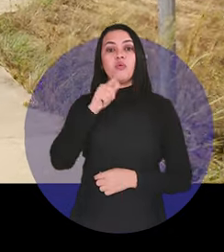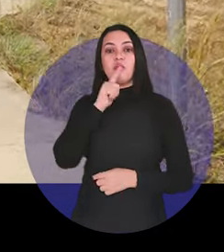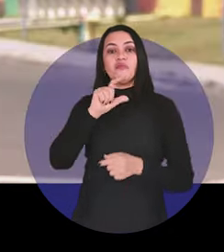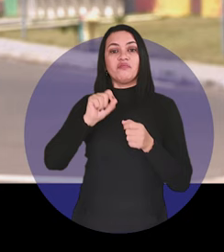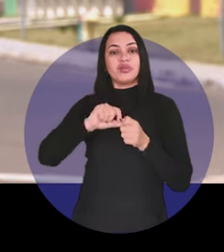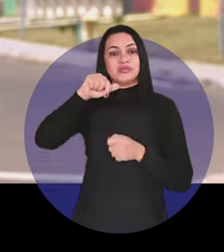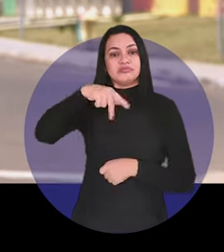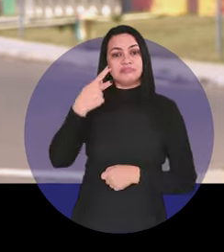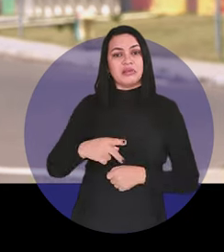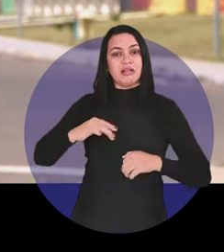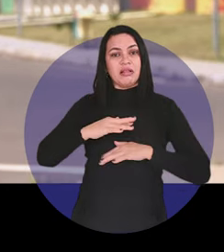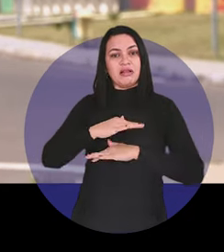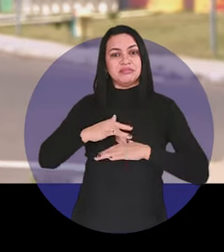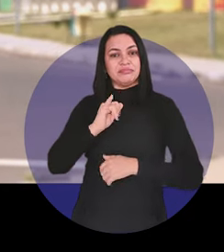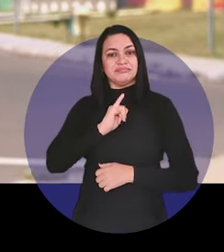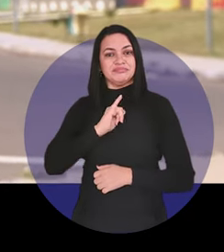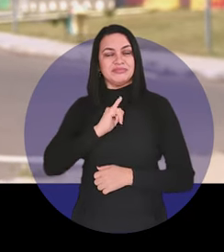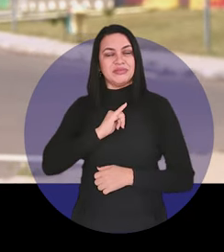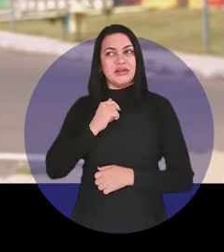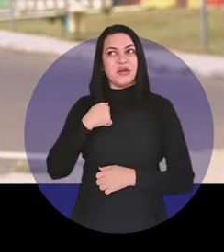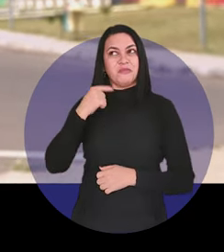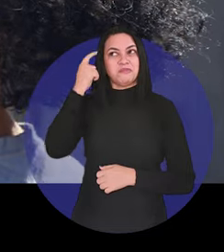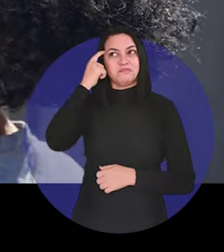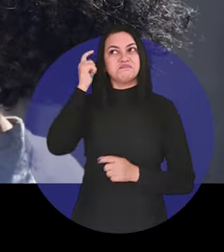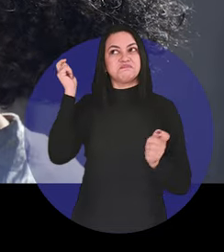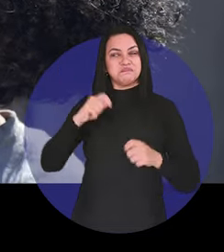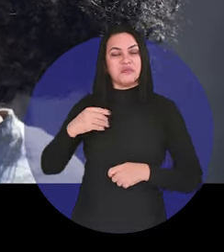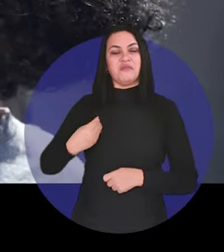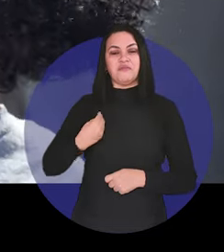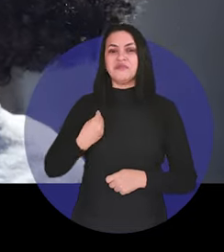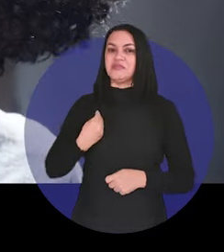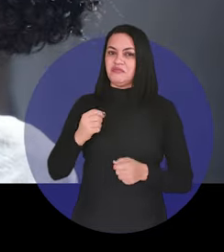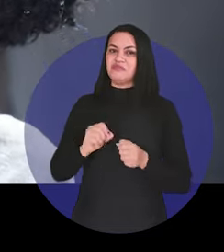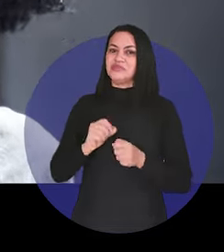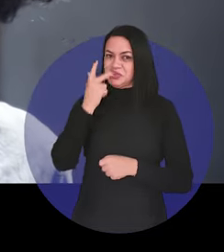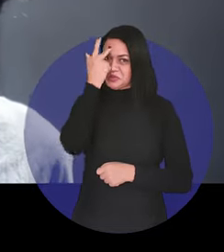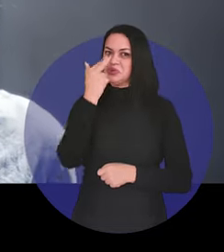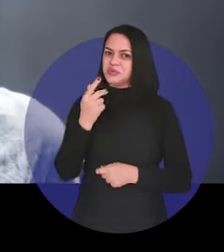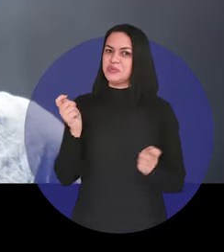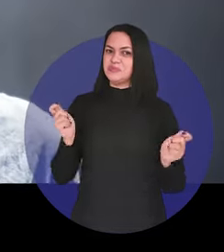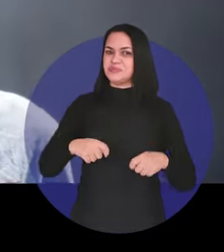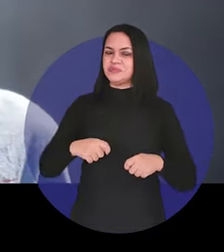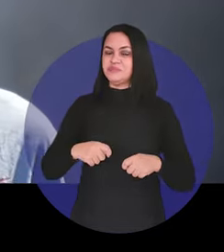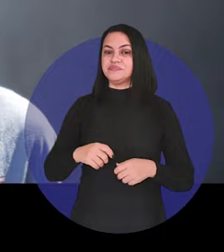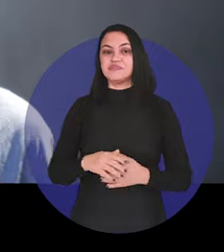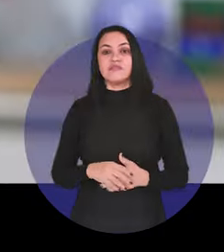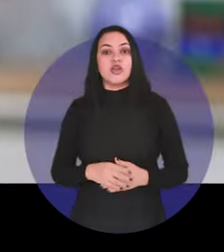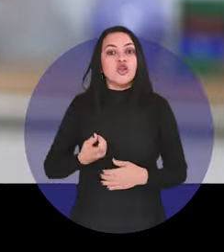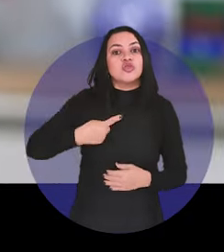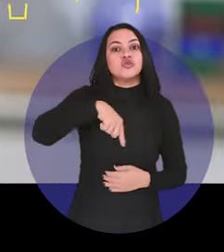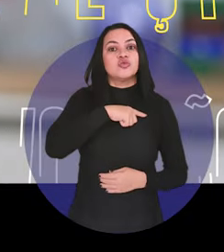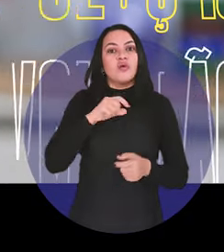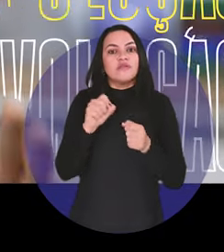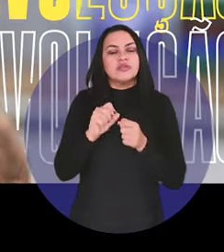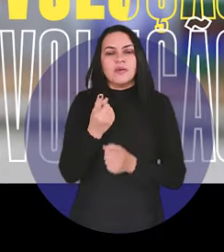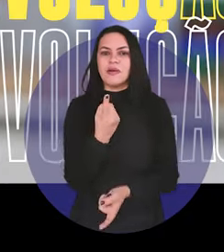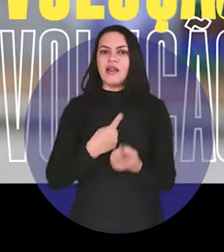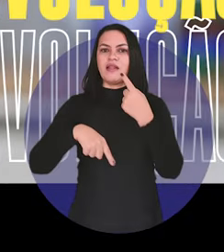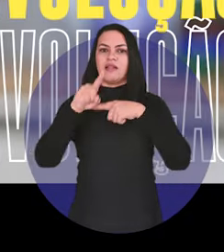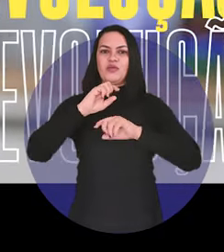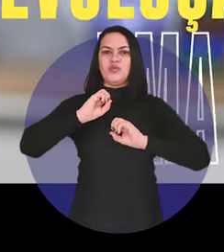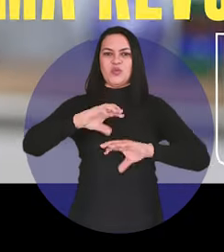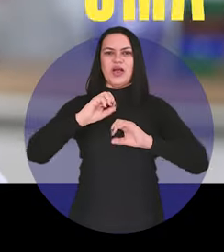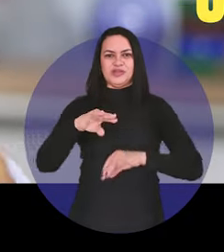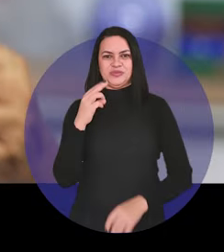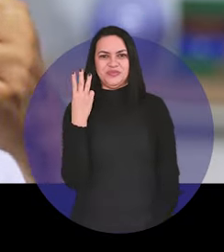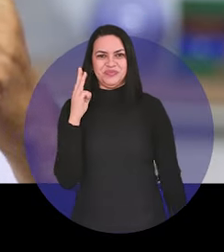aqui na cidade. Não vejo minha vida sem isso, sem fazer história. Fizemos uma revolução na educação